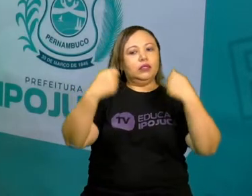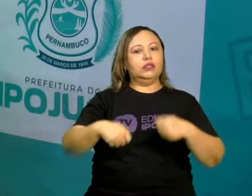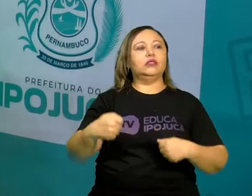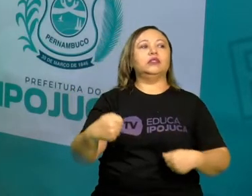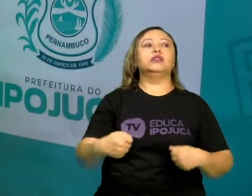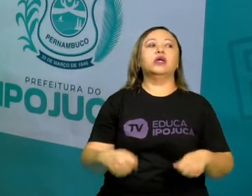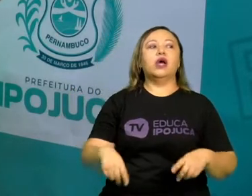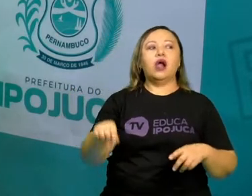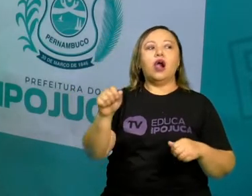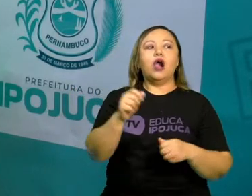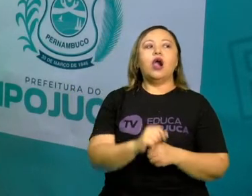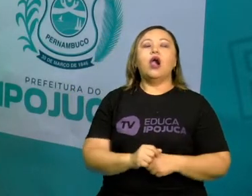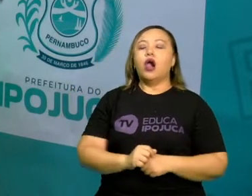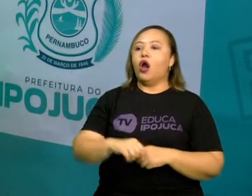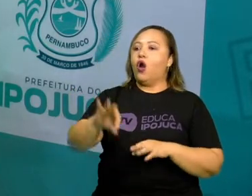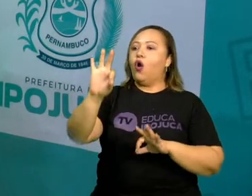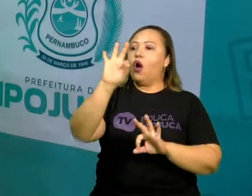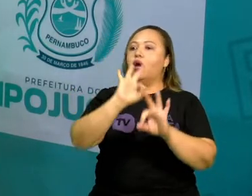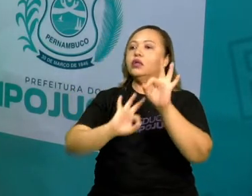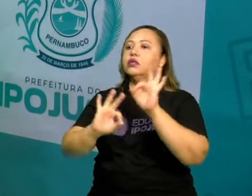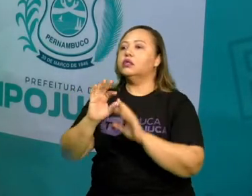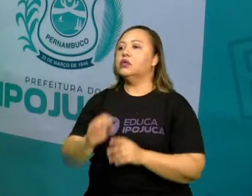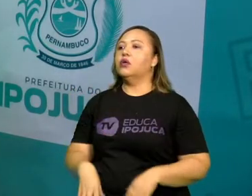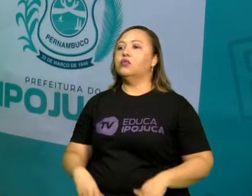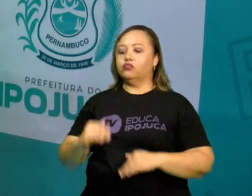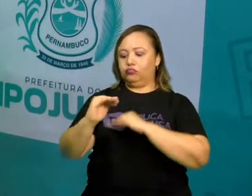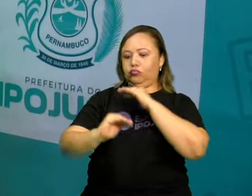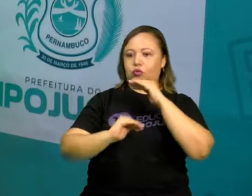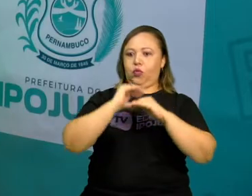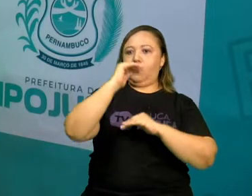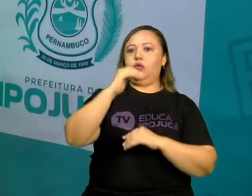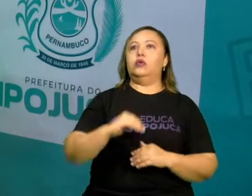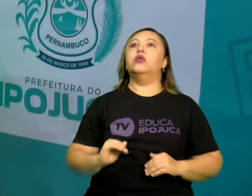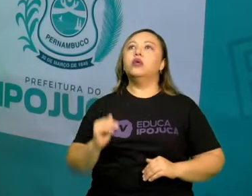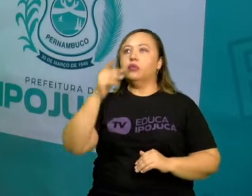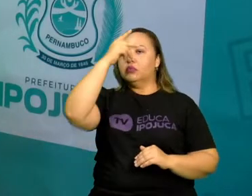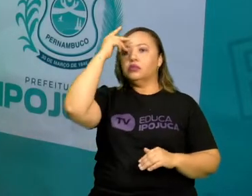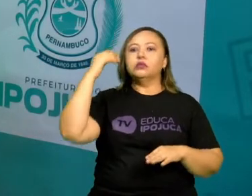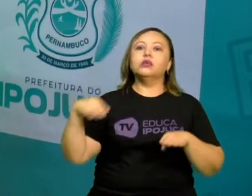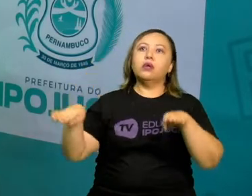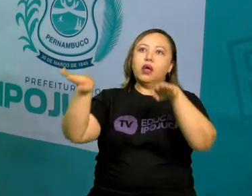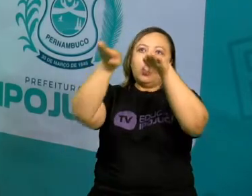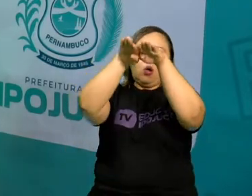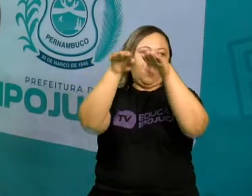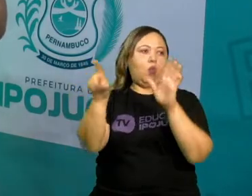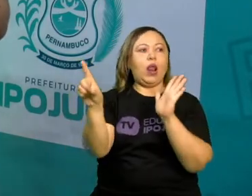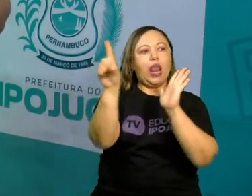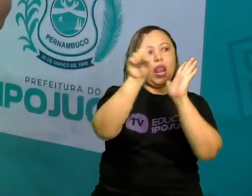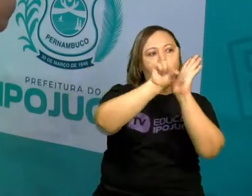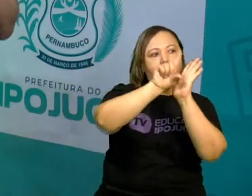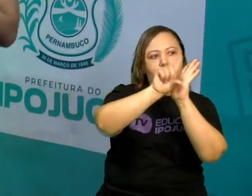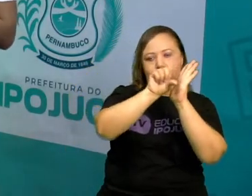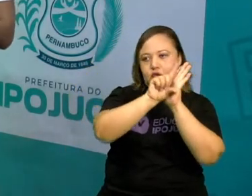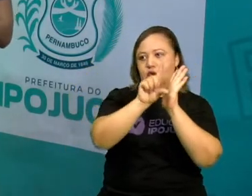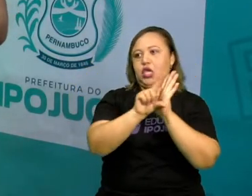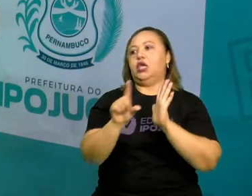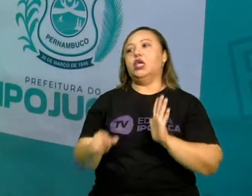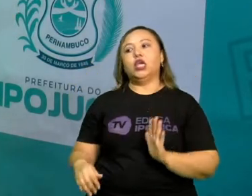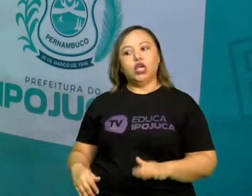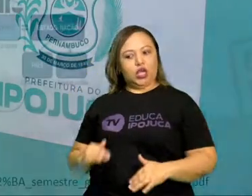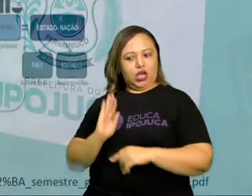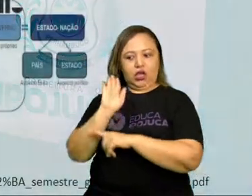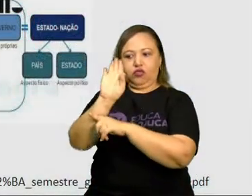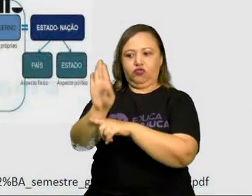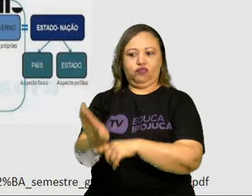sem ser a gente, né, como vizinhos e amigos. Precisa de uma lei que acoberte a gente. Aí a gente tem assim, ó, que no começo,